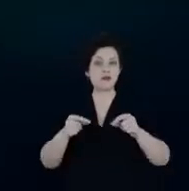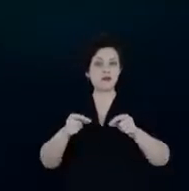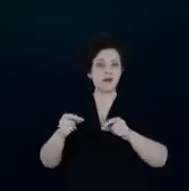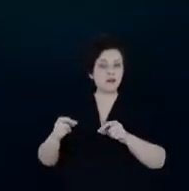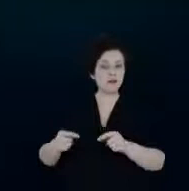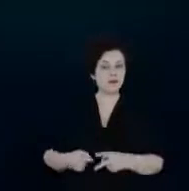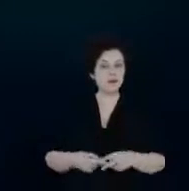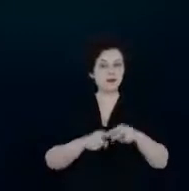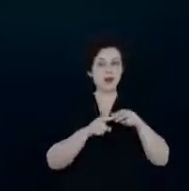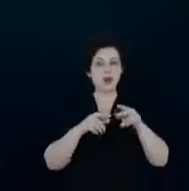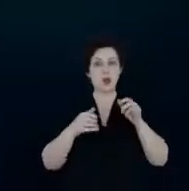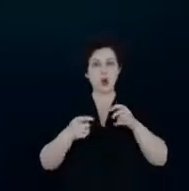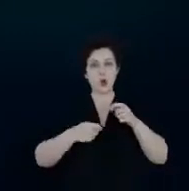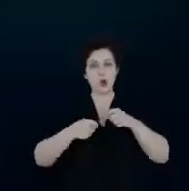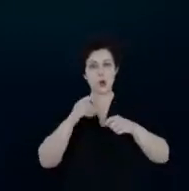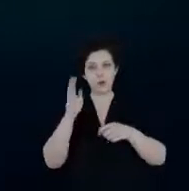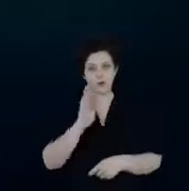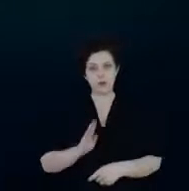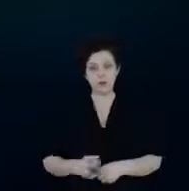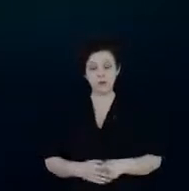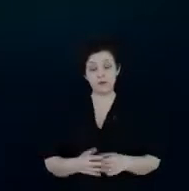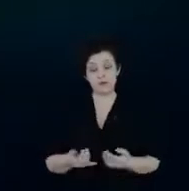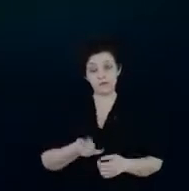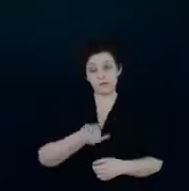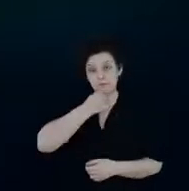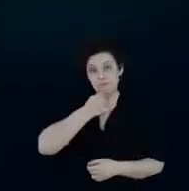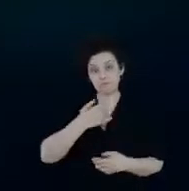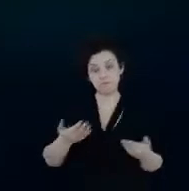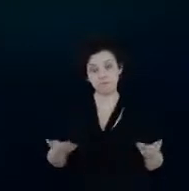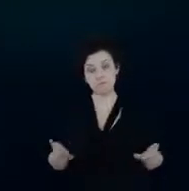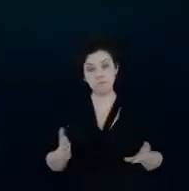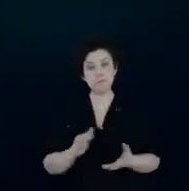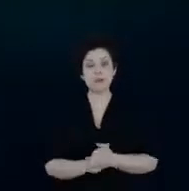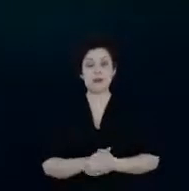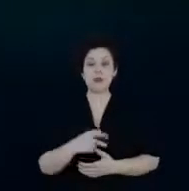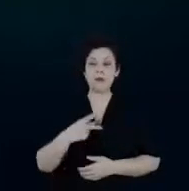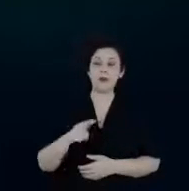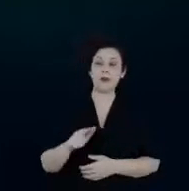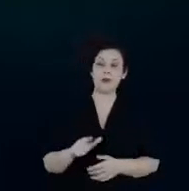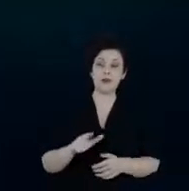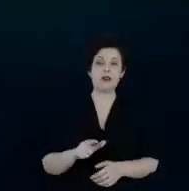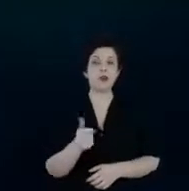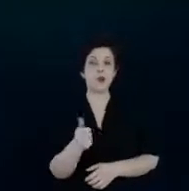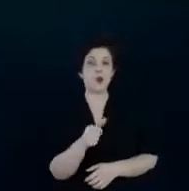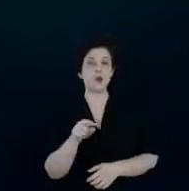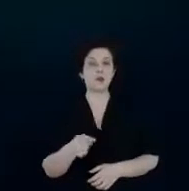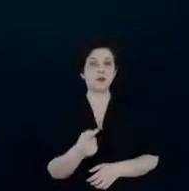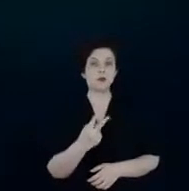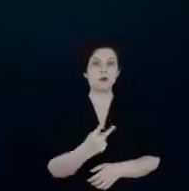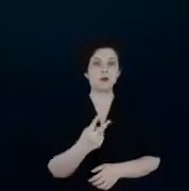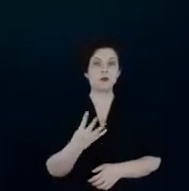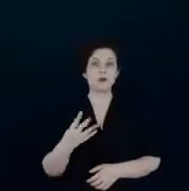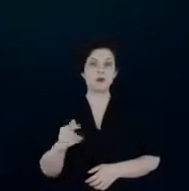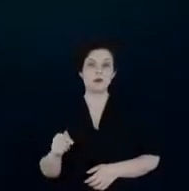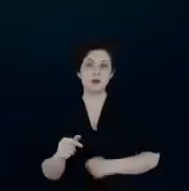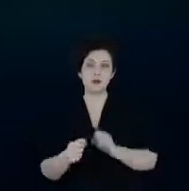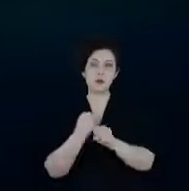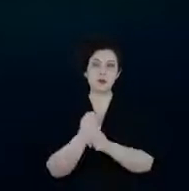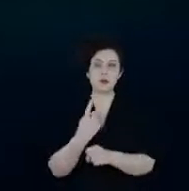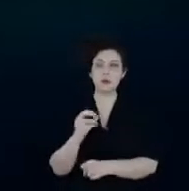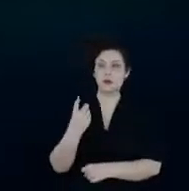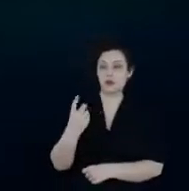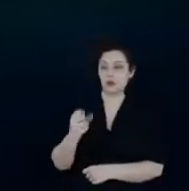econômica no Brasil mas infelizmente a PL 11.247 de 2018